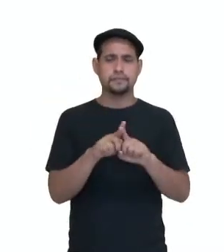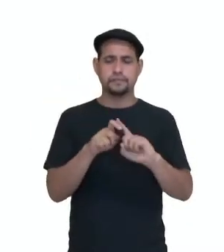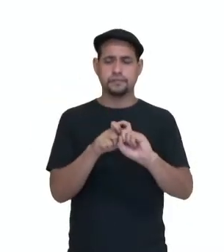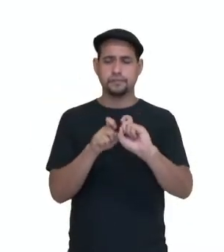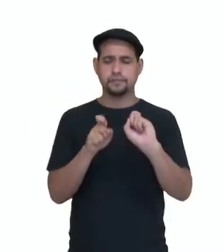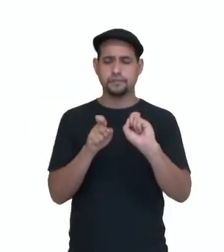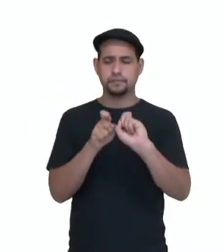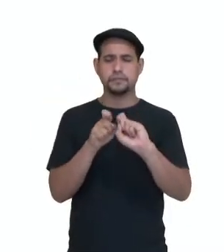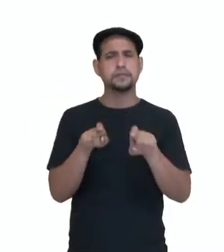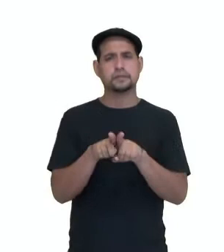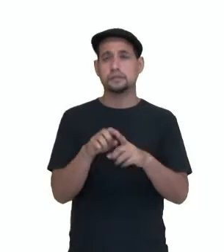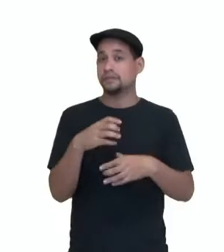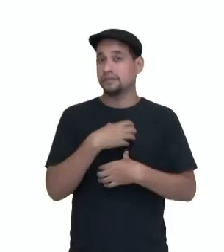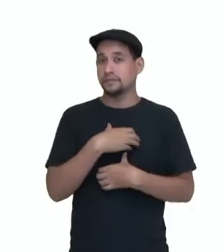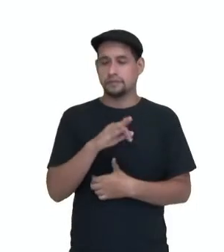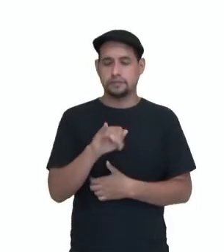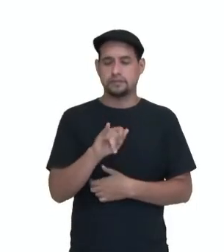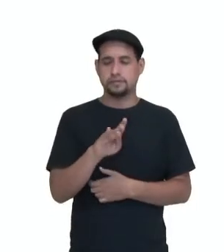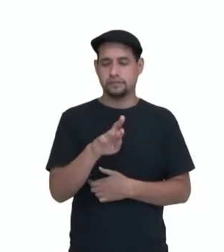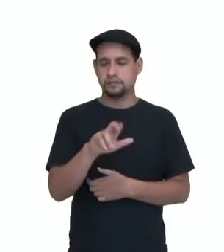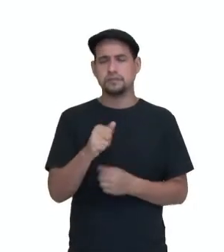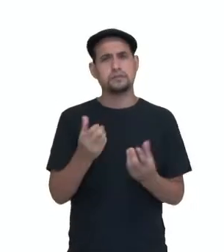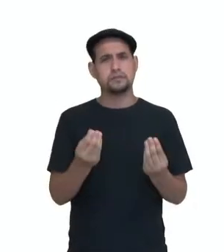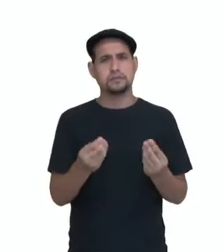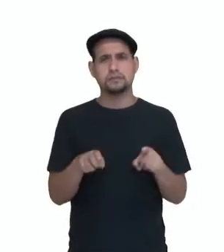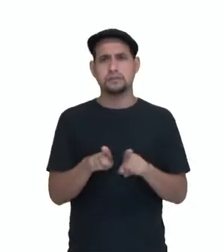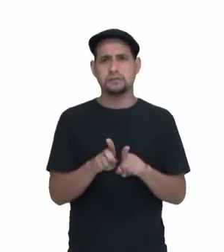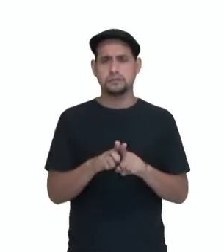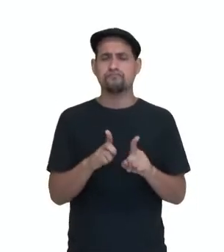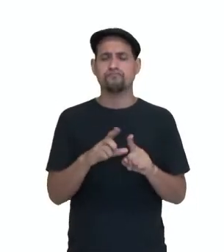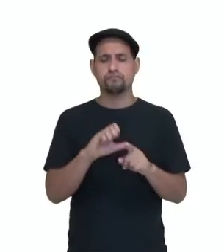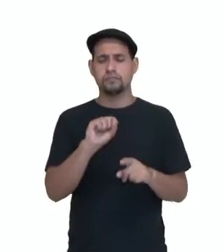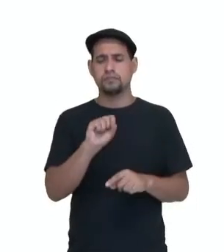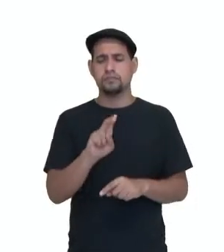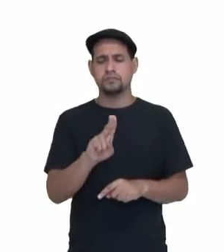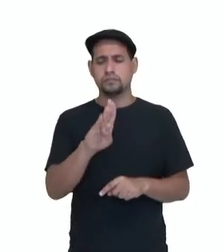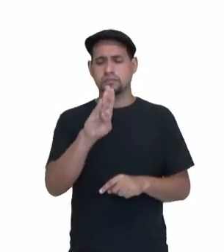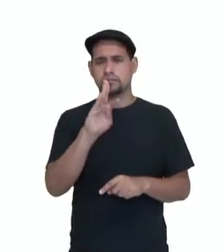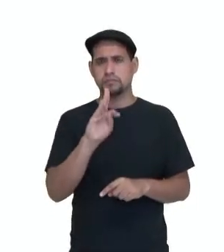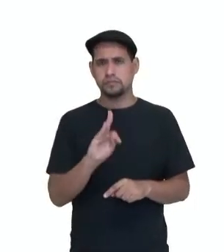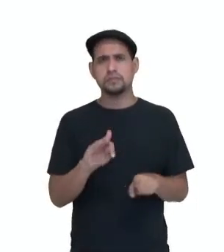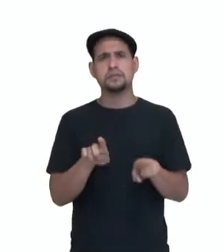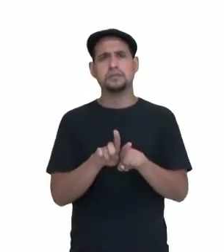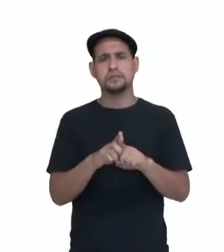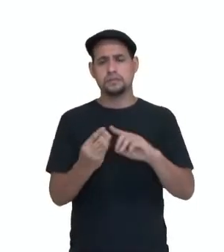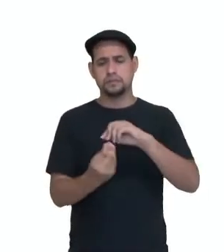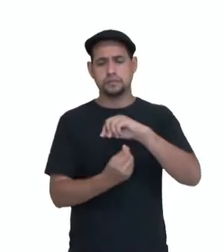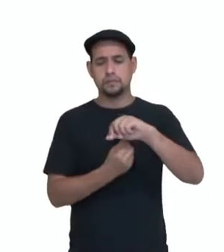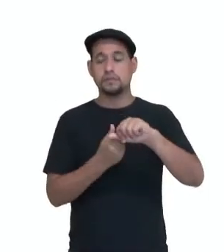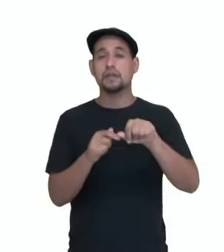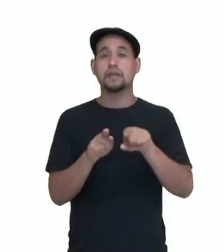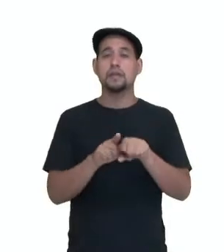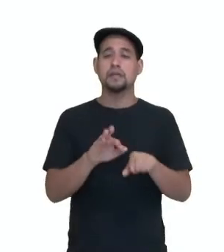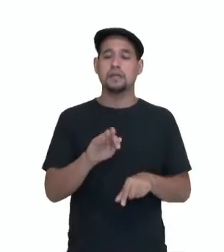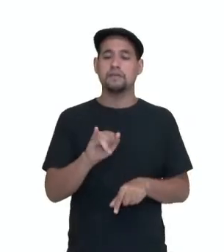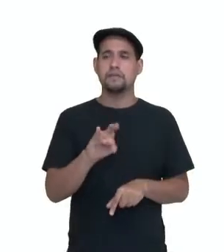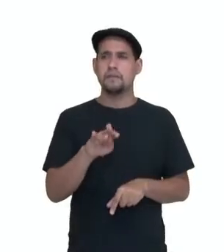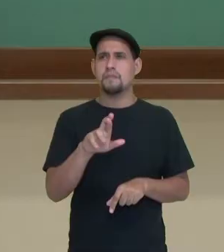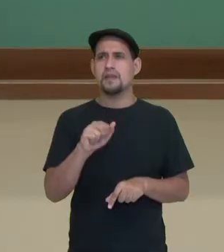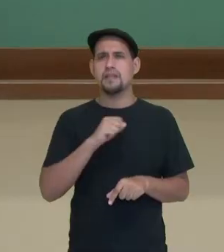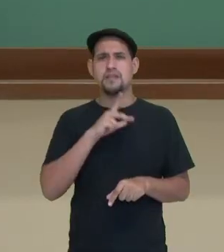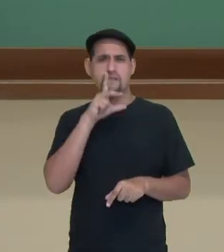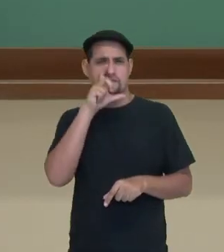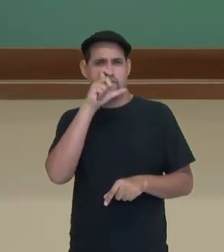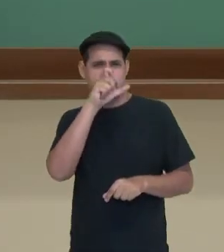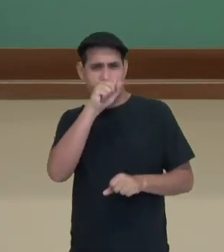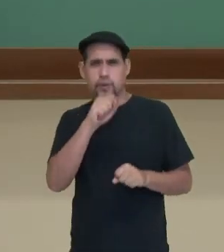uma moderada quantidade de fibras, né? E em sua substância, entre as células. E a cartilagem fibrosa é super resistente e tem muitas